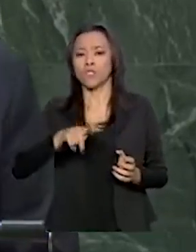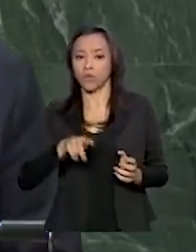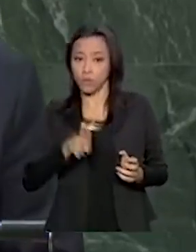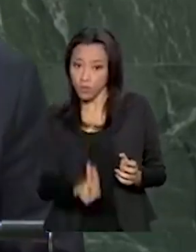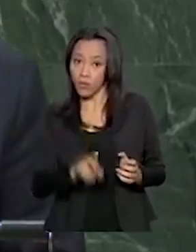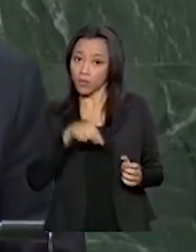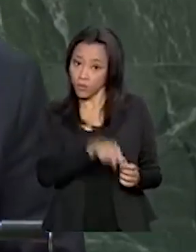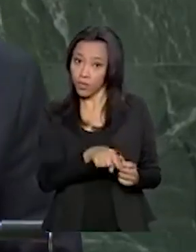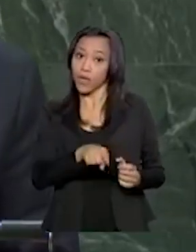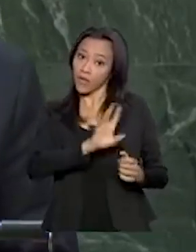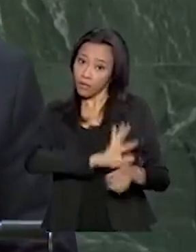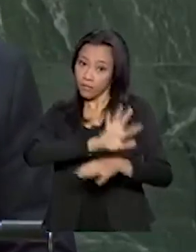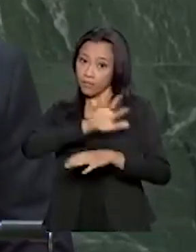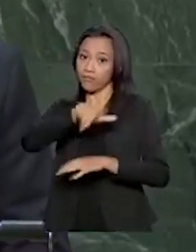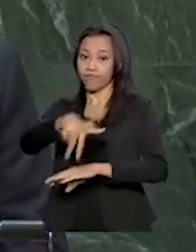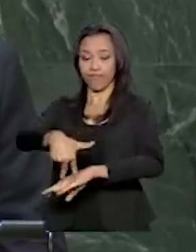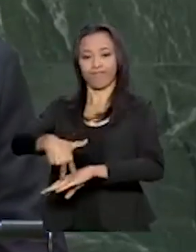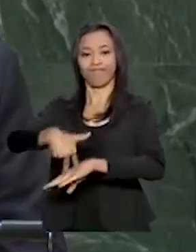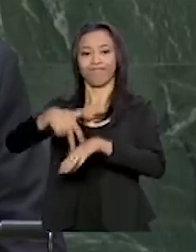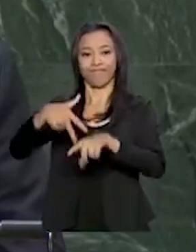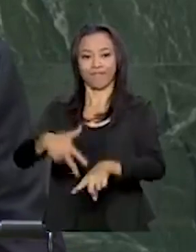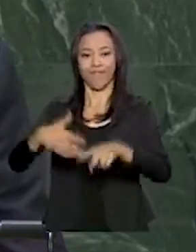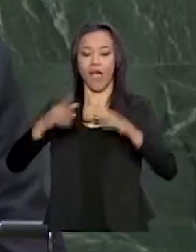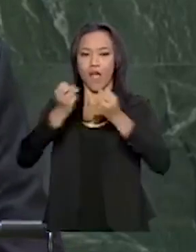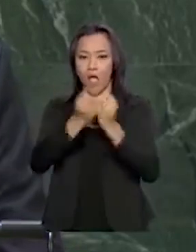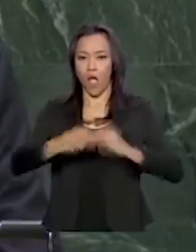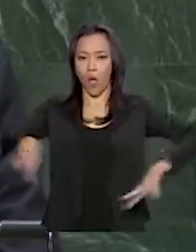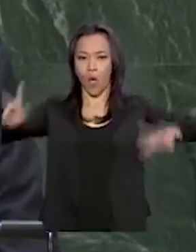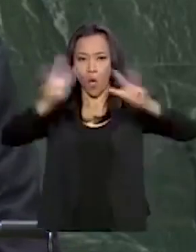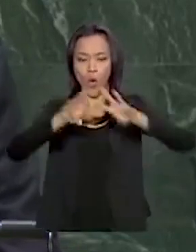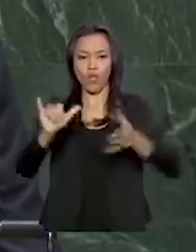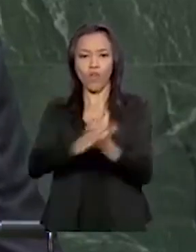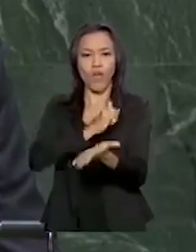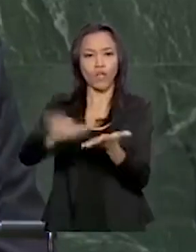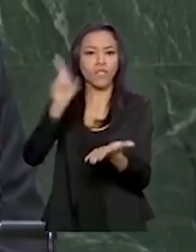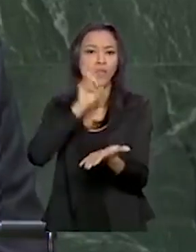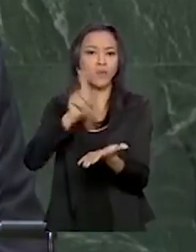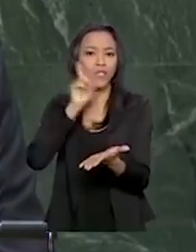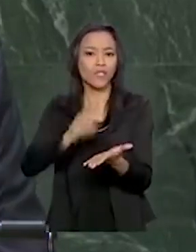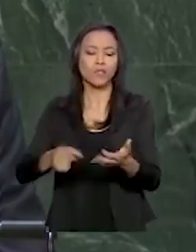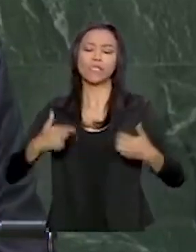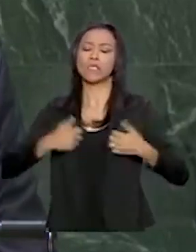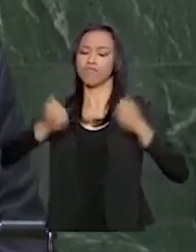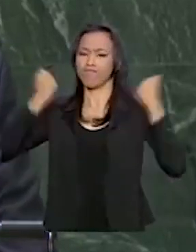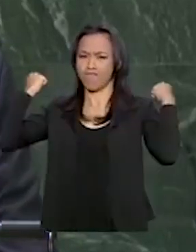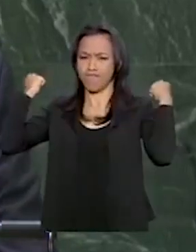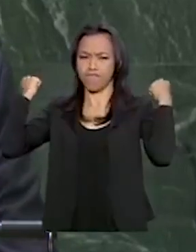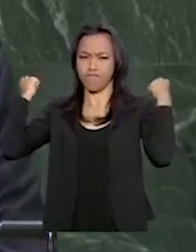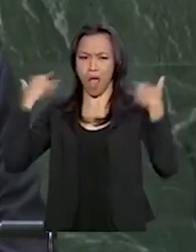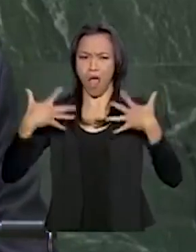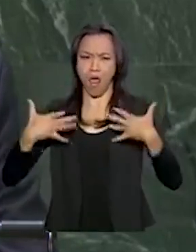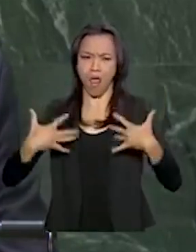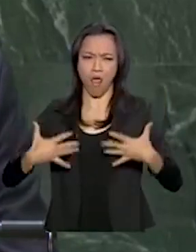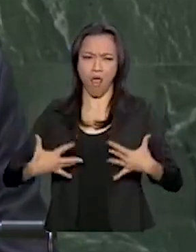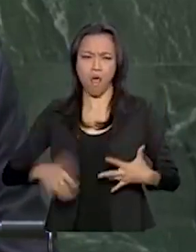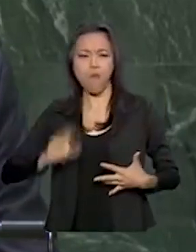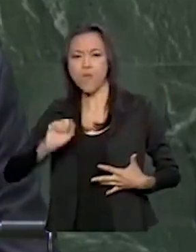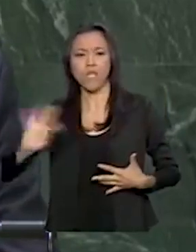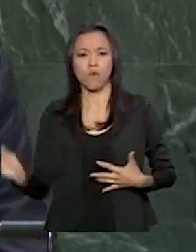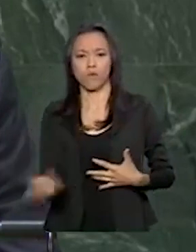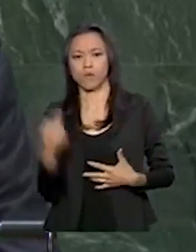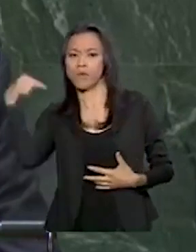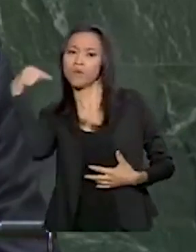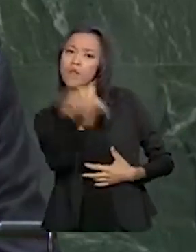Assembleia das Nações Unidas, em Nova Iorque, Estados Unidos, externar toda a realidade vivida pelos povos